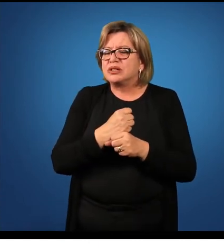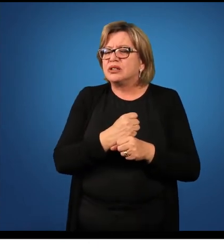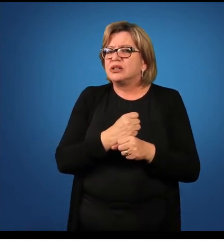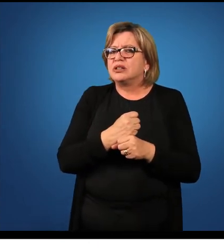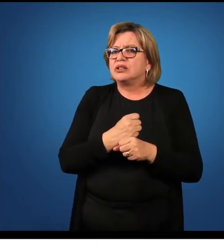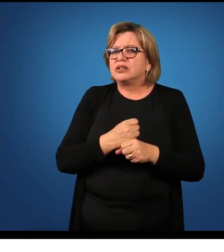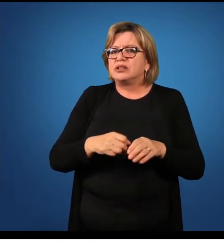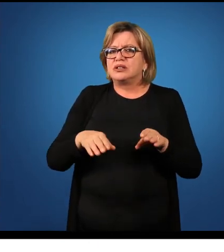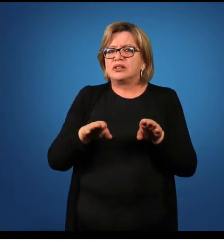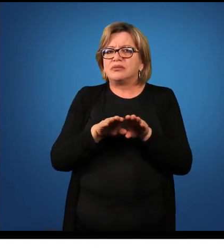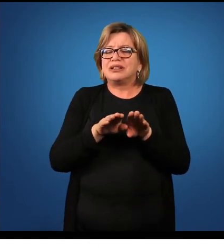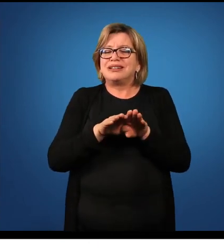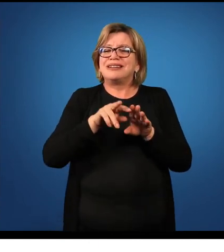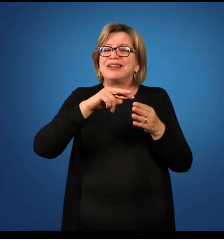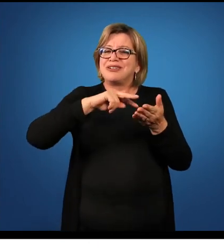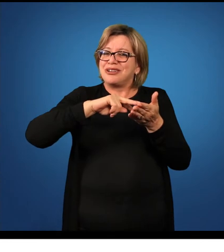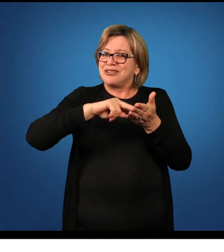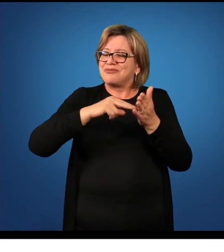venturo